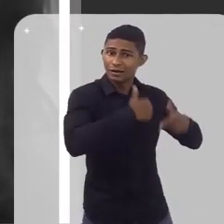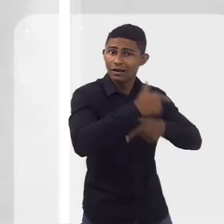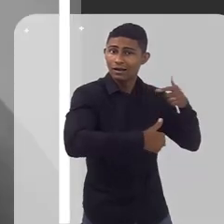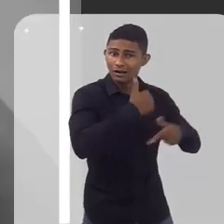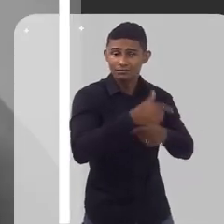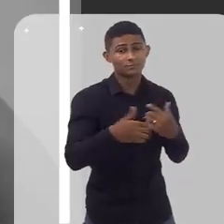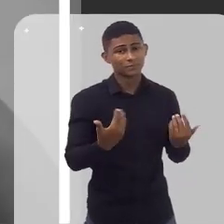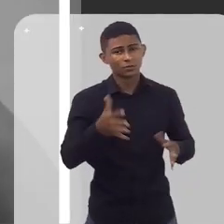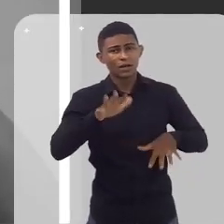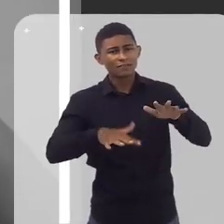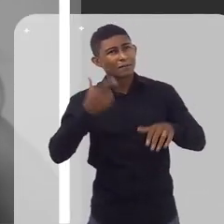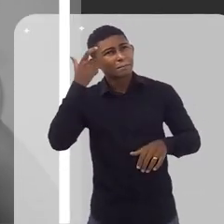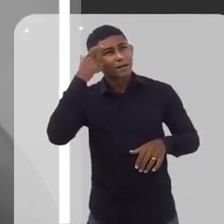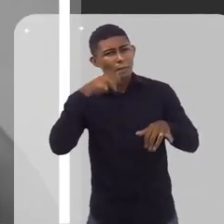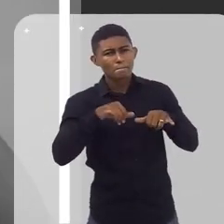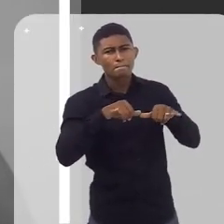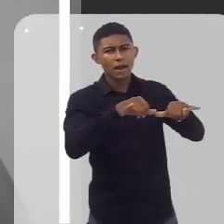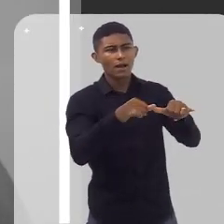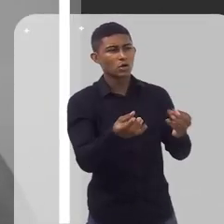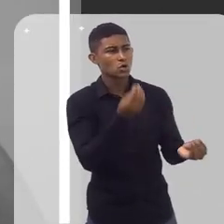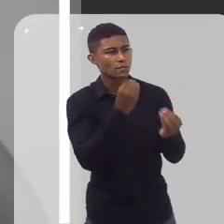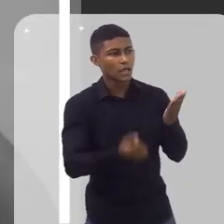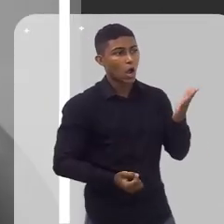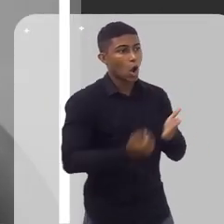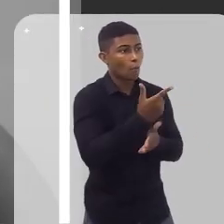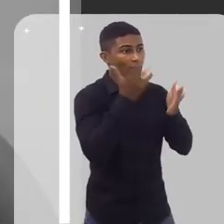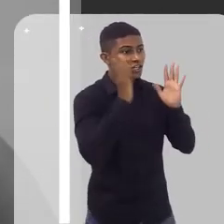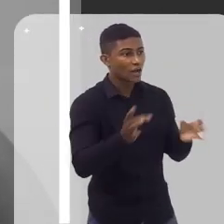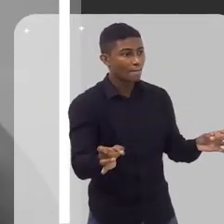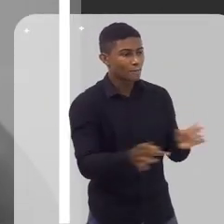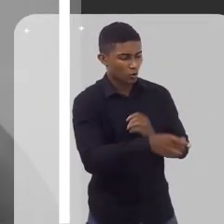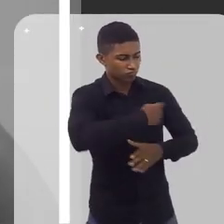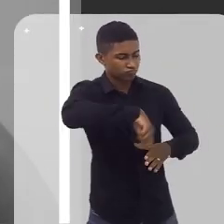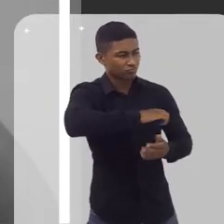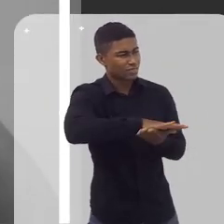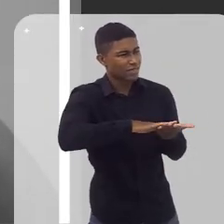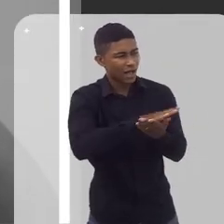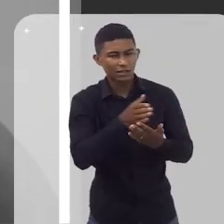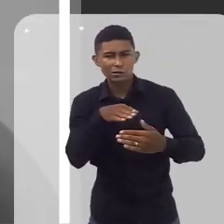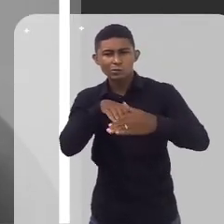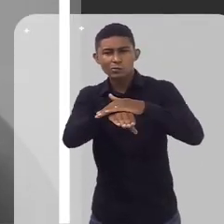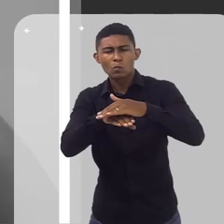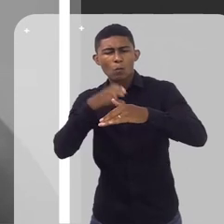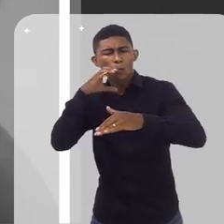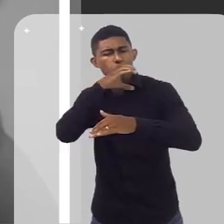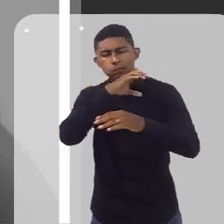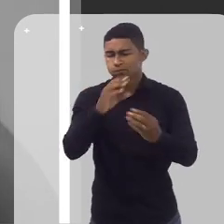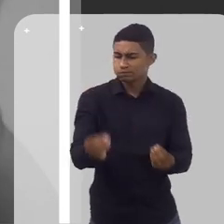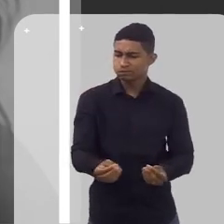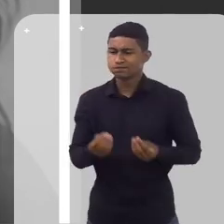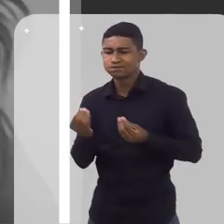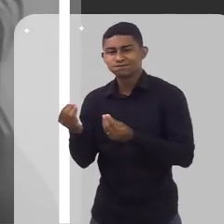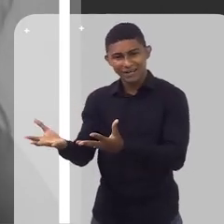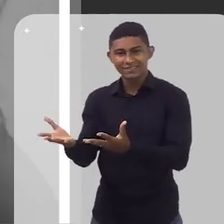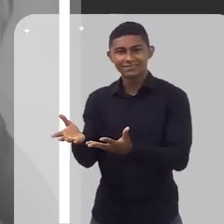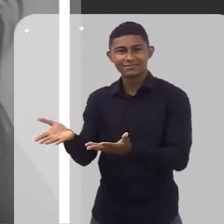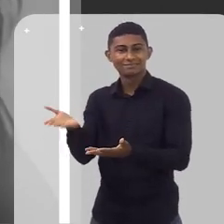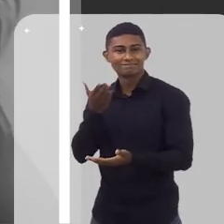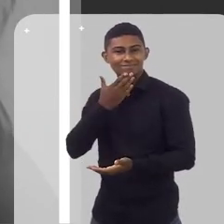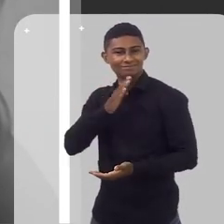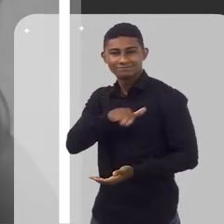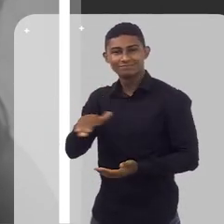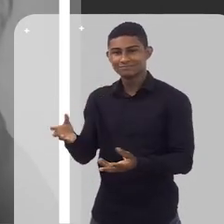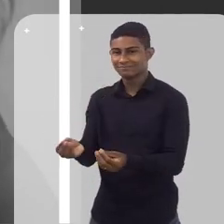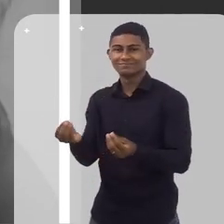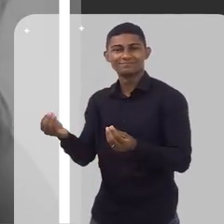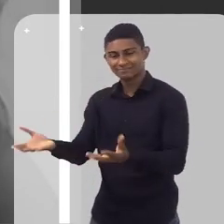sair. Então, às vezes é mais fácil comprar aquela comidinha pronta, esquentar no micro-ondas, do que fazer a